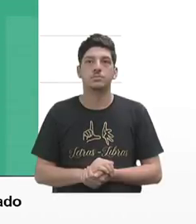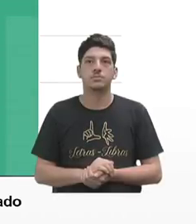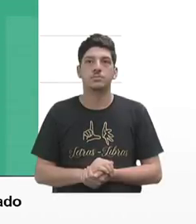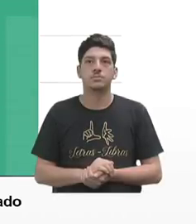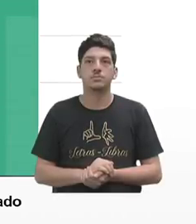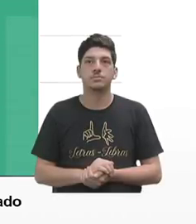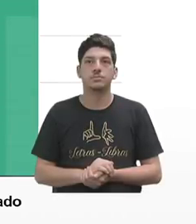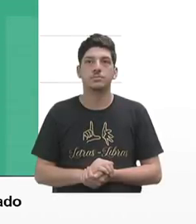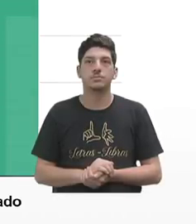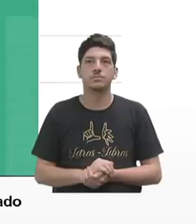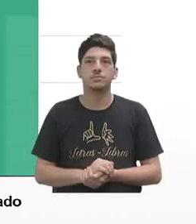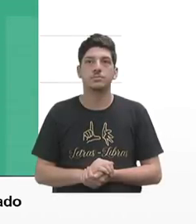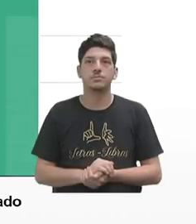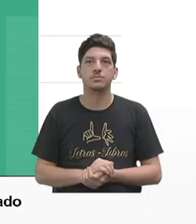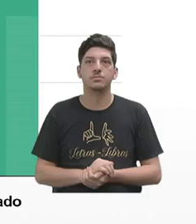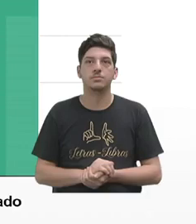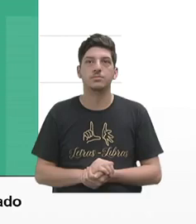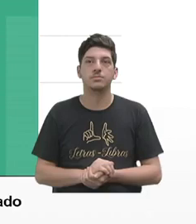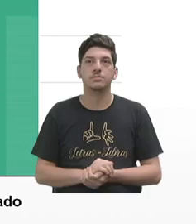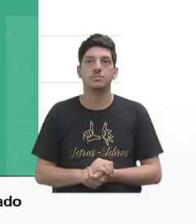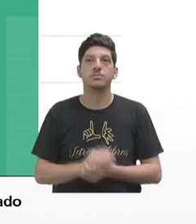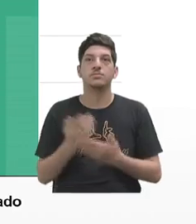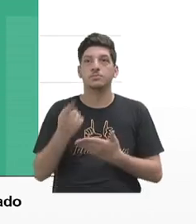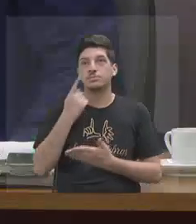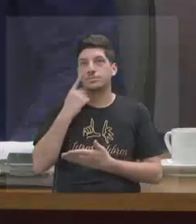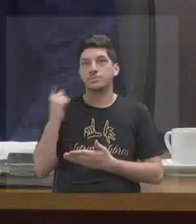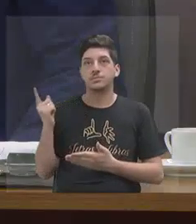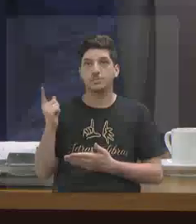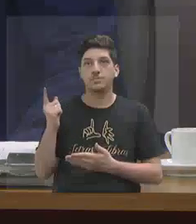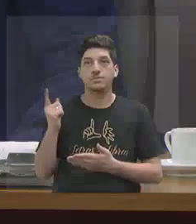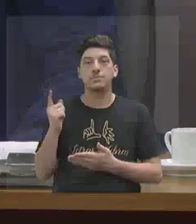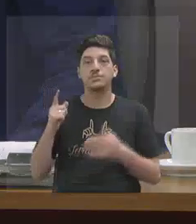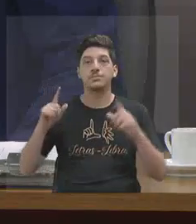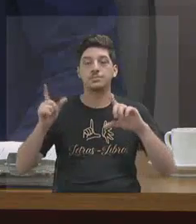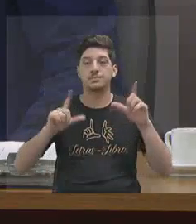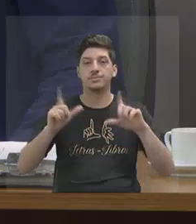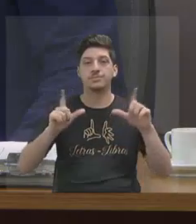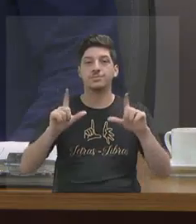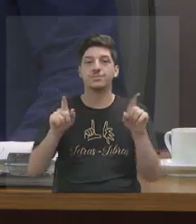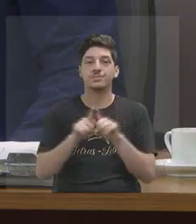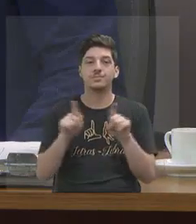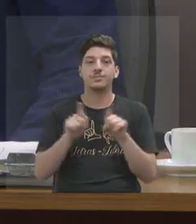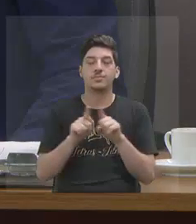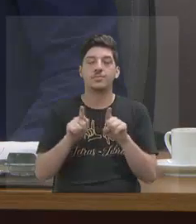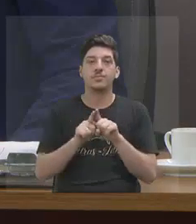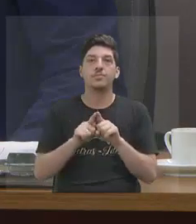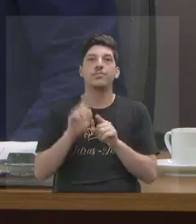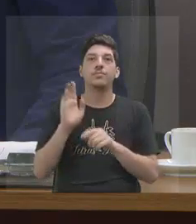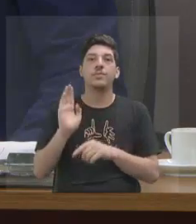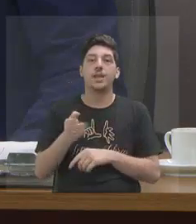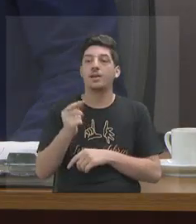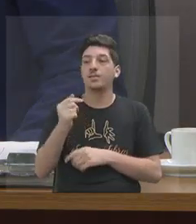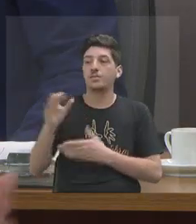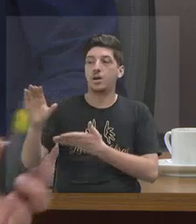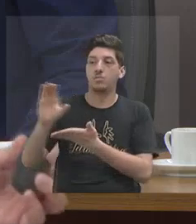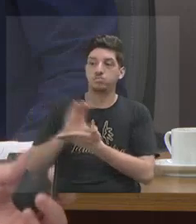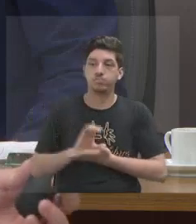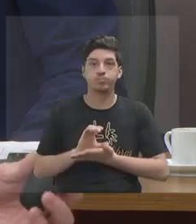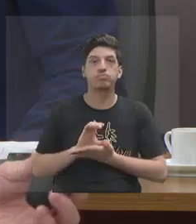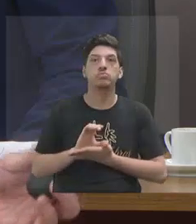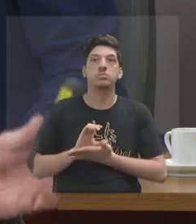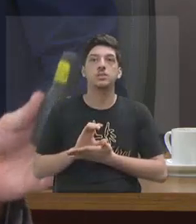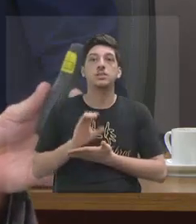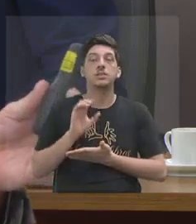Ah, está. Aqui, no caso da TV também, gente já tem um valor arrecadado aí também, que se